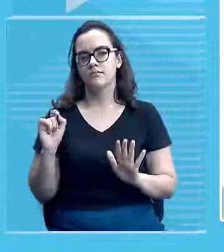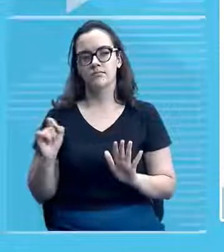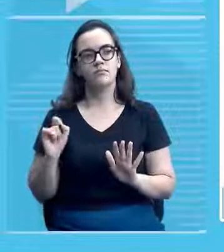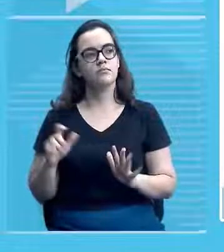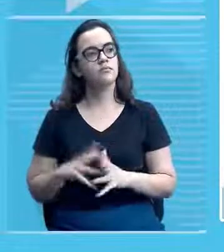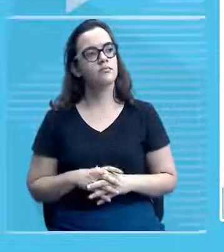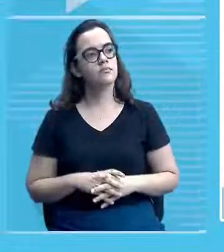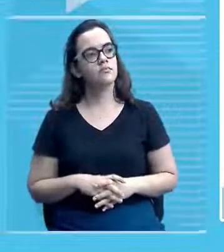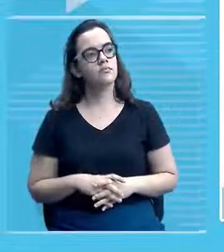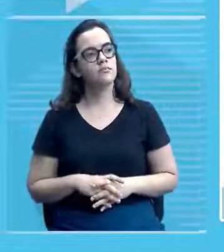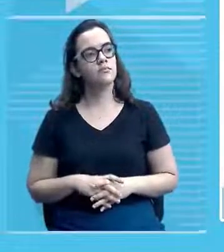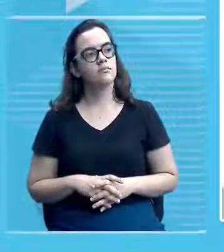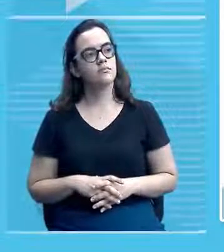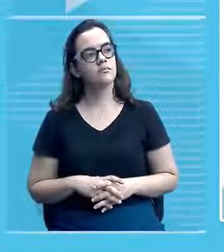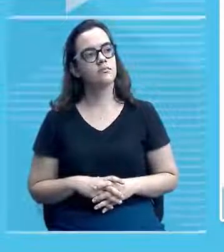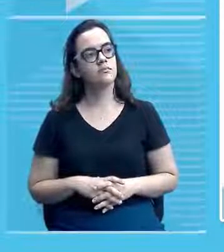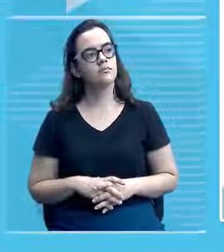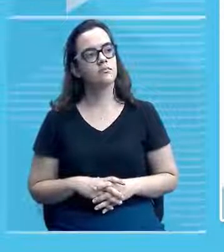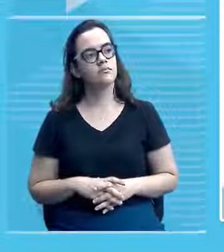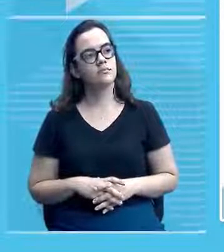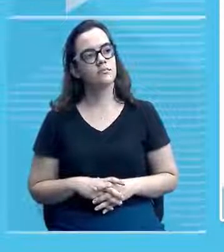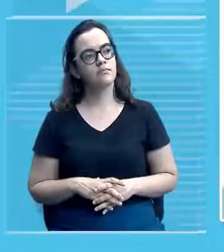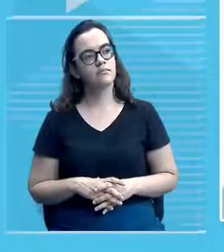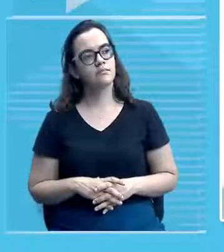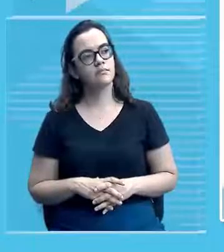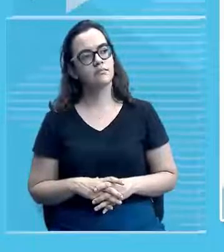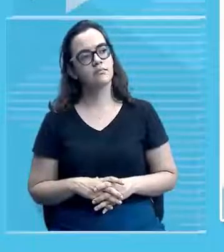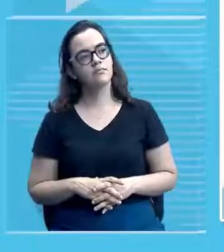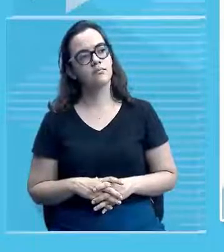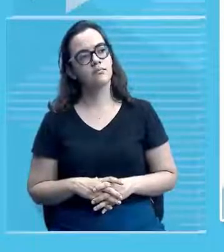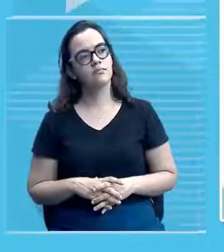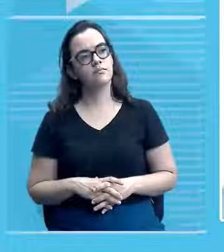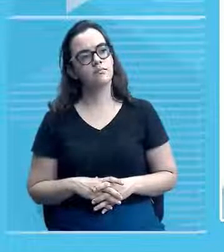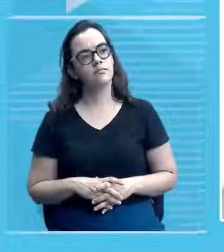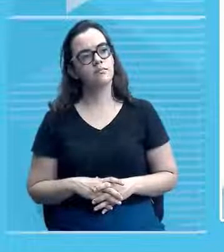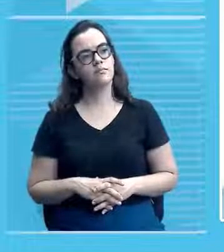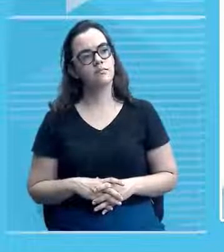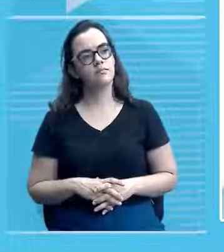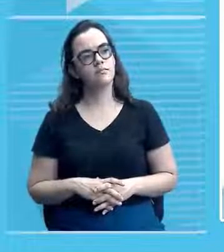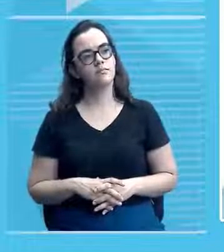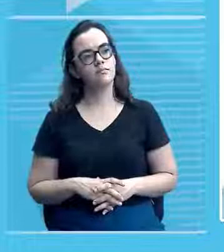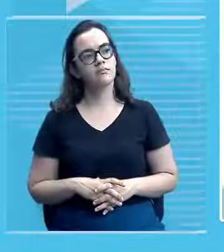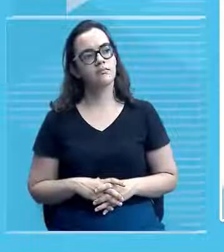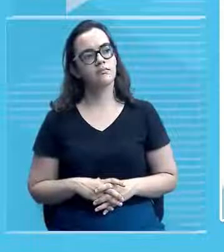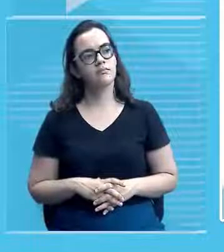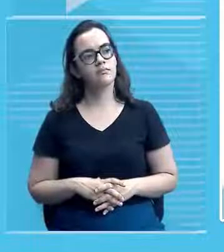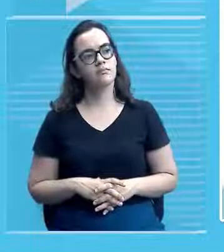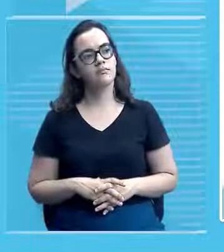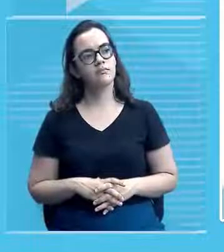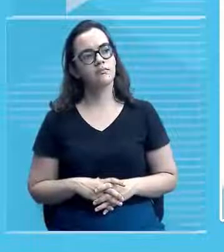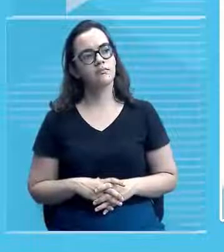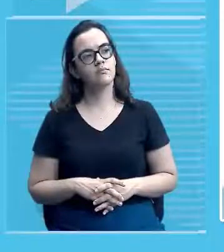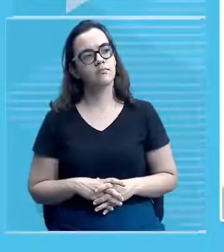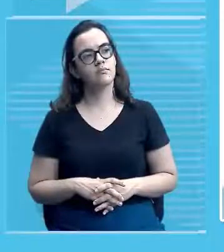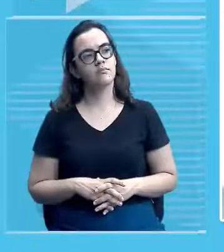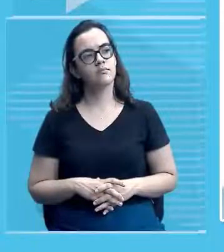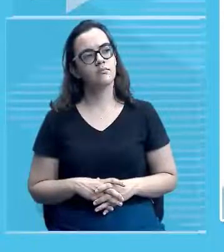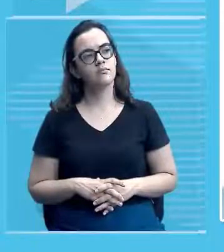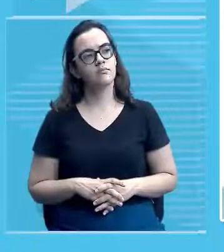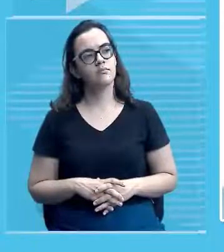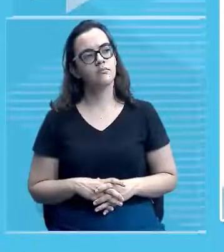o empreendimento de Sampaio e em campo mais